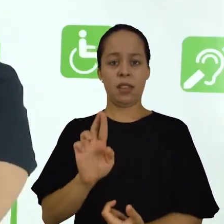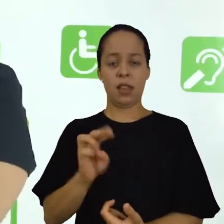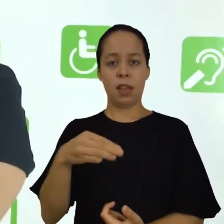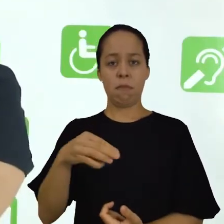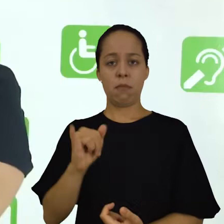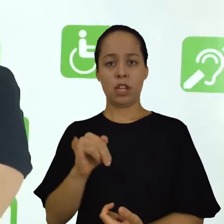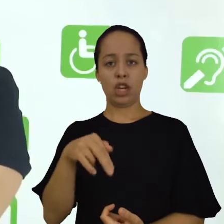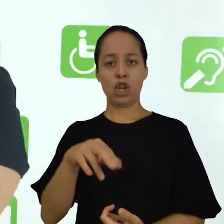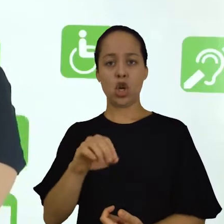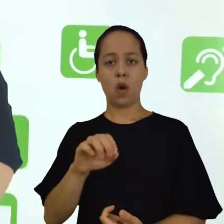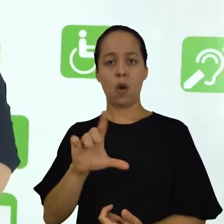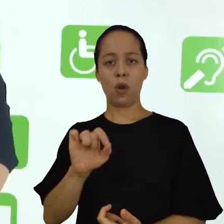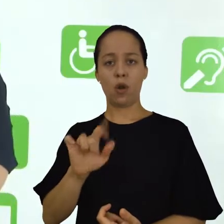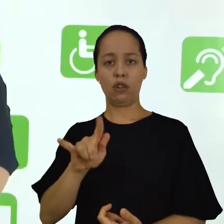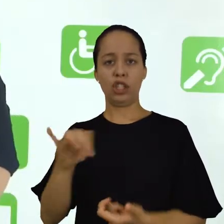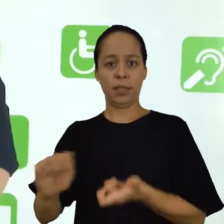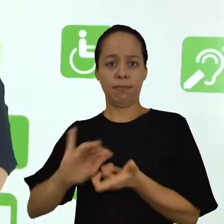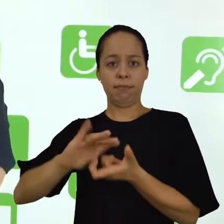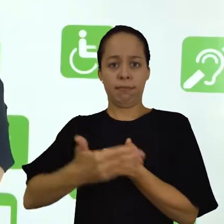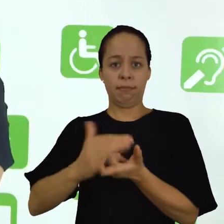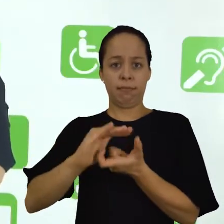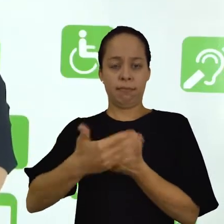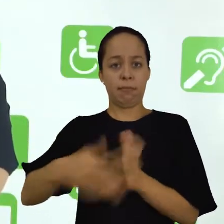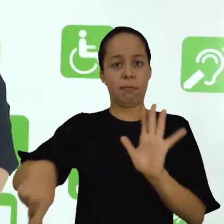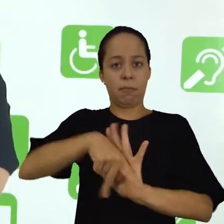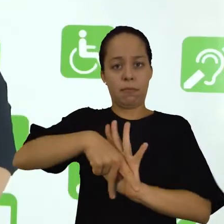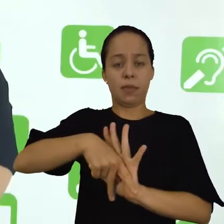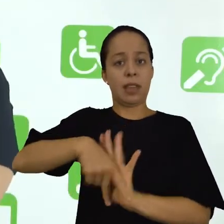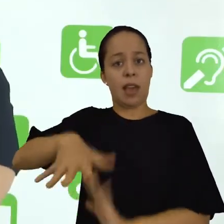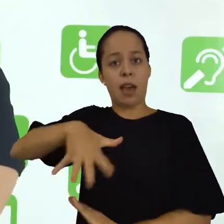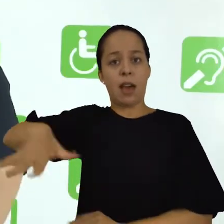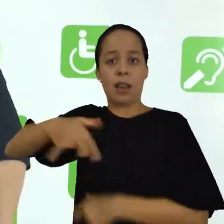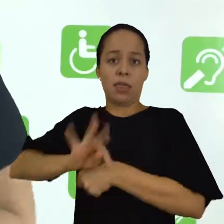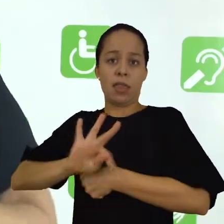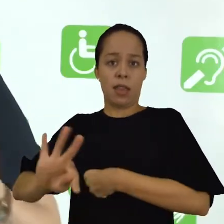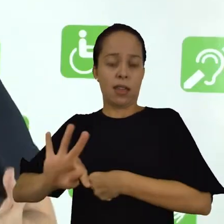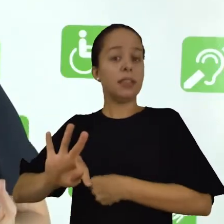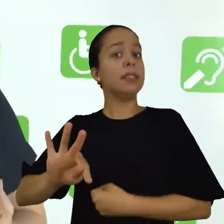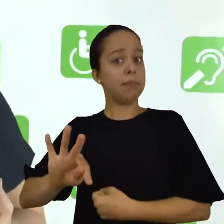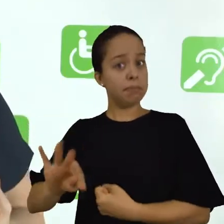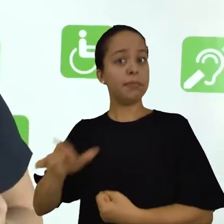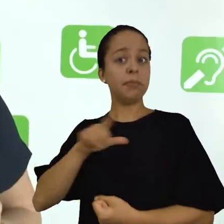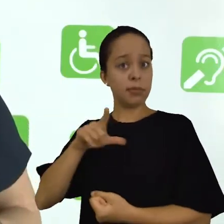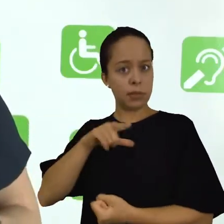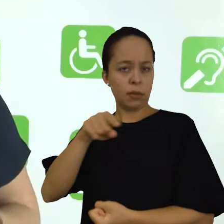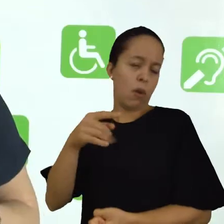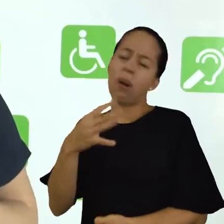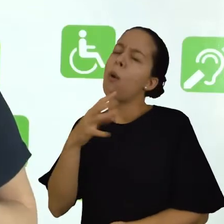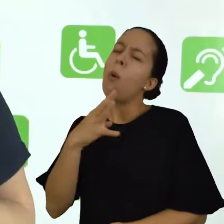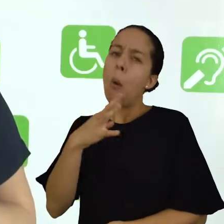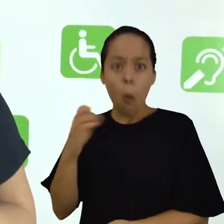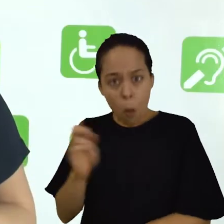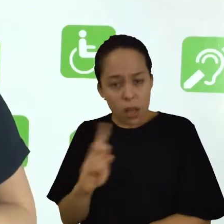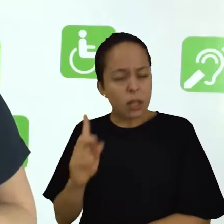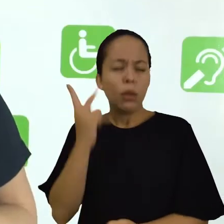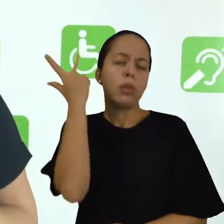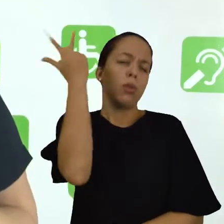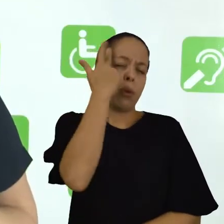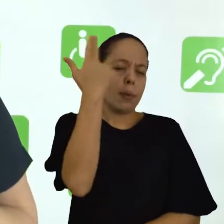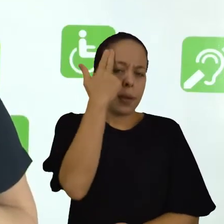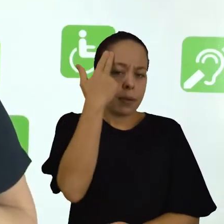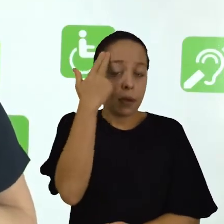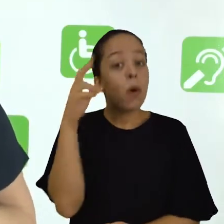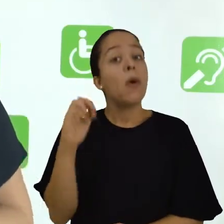relacionada ao tema que ele está desenvolvendo ou então de uma área técnica. Se você quiser,